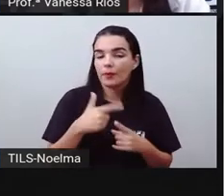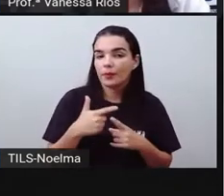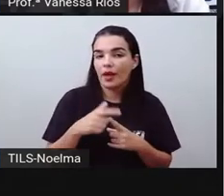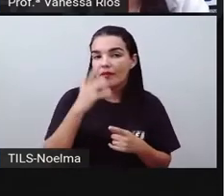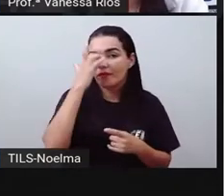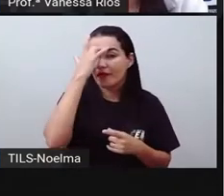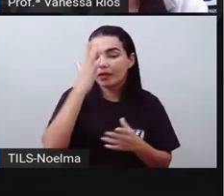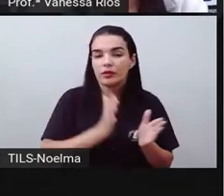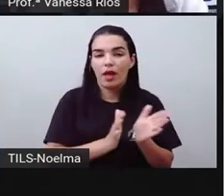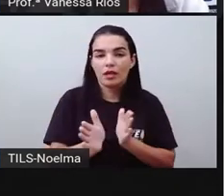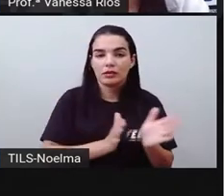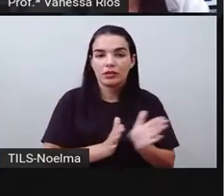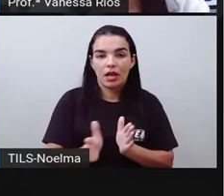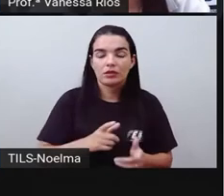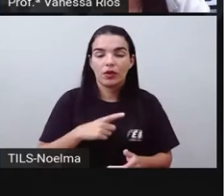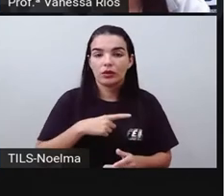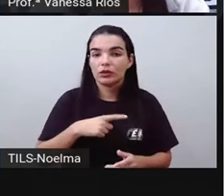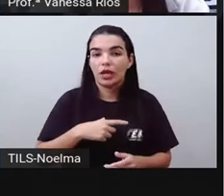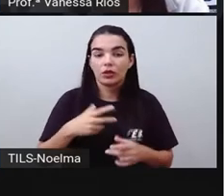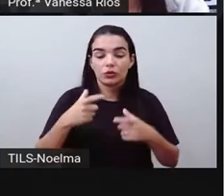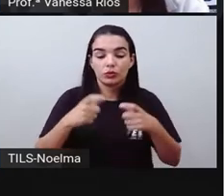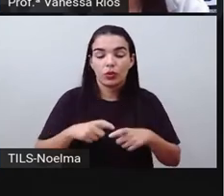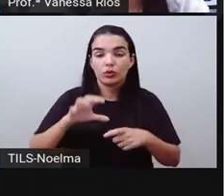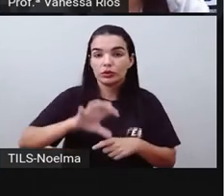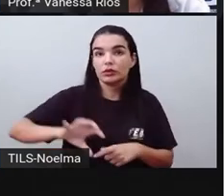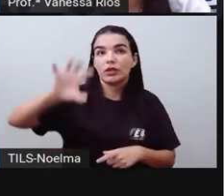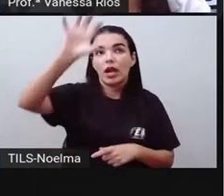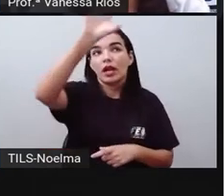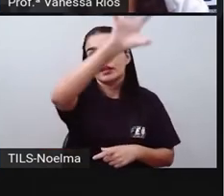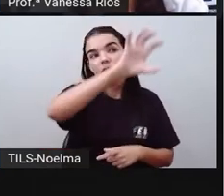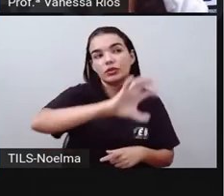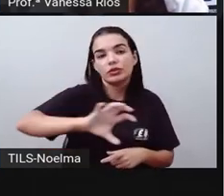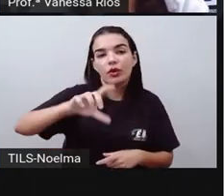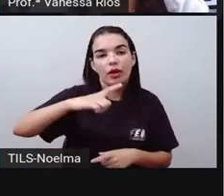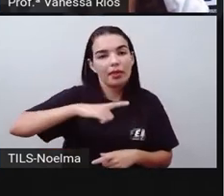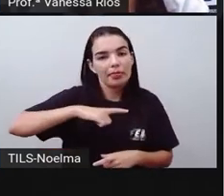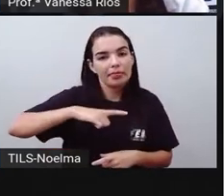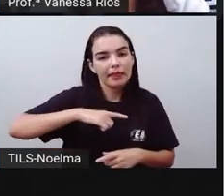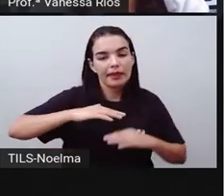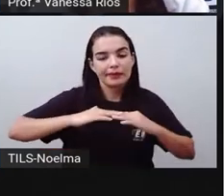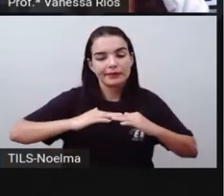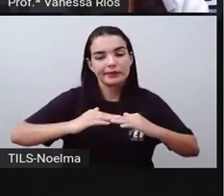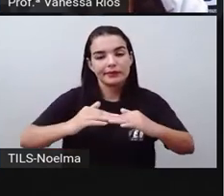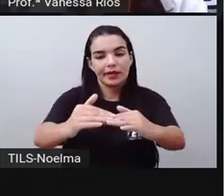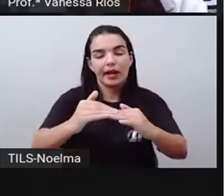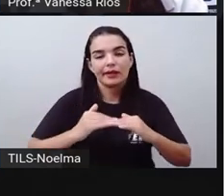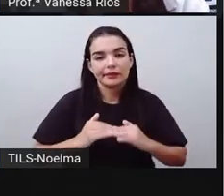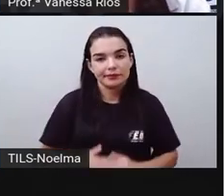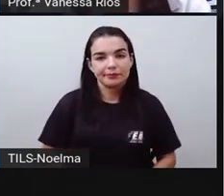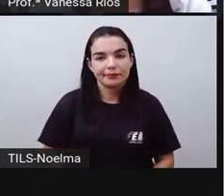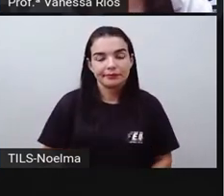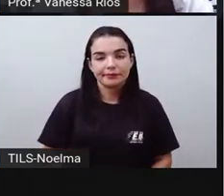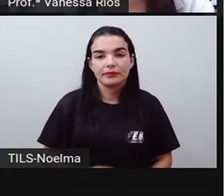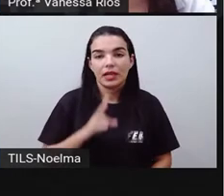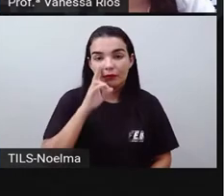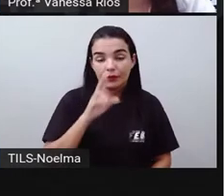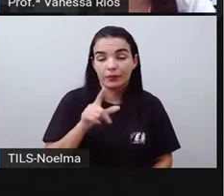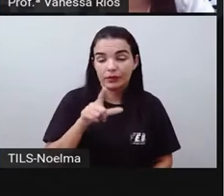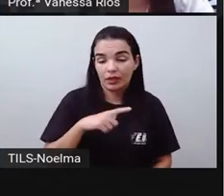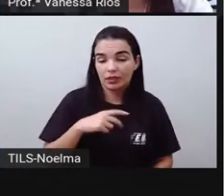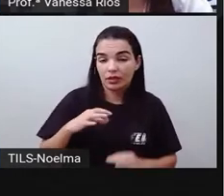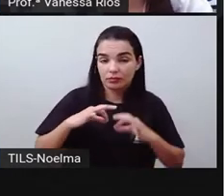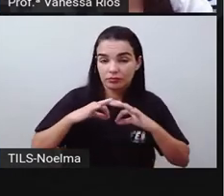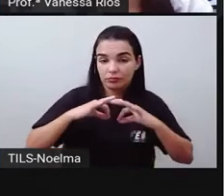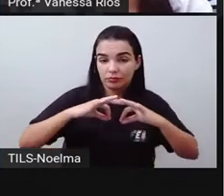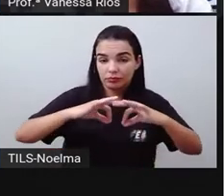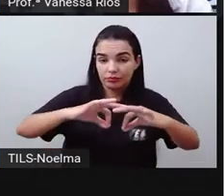né? Passa por todas as partes, todas as regiões. A gente já observou aí que as linhas ferroviárias, elas não estão presentes